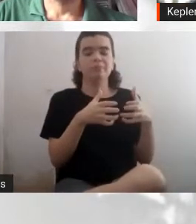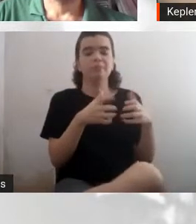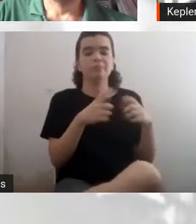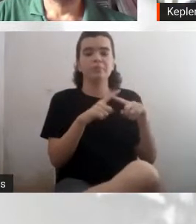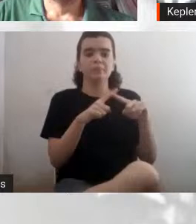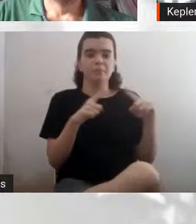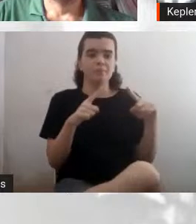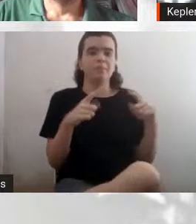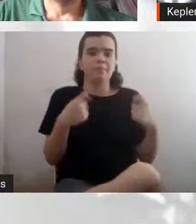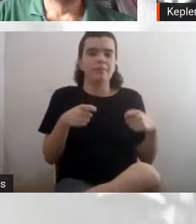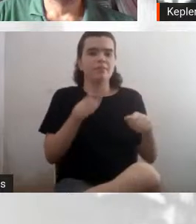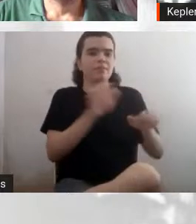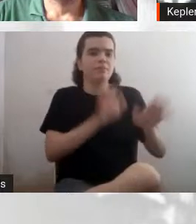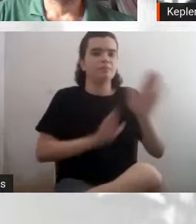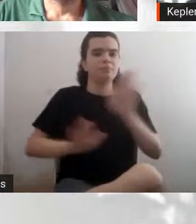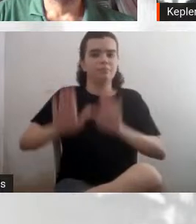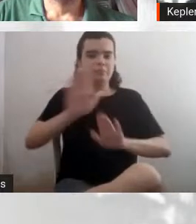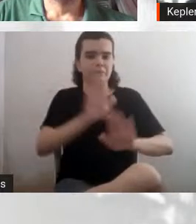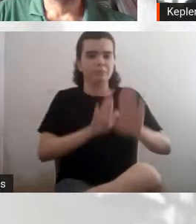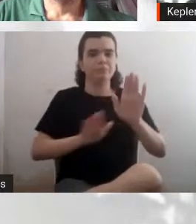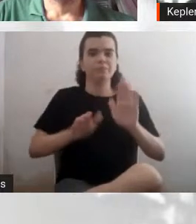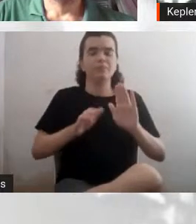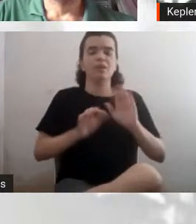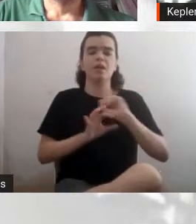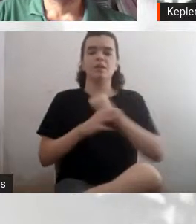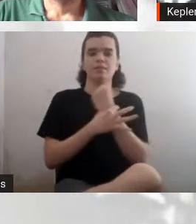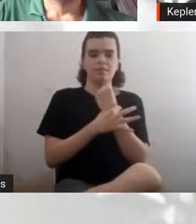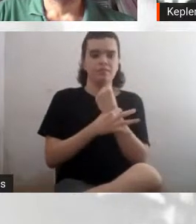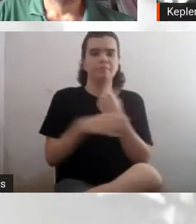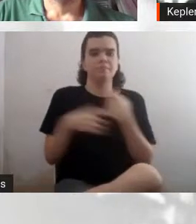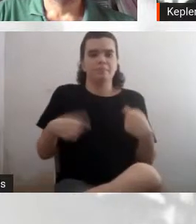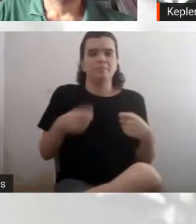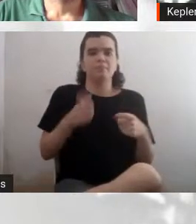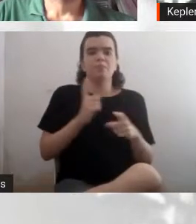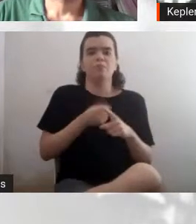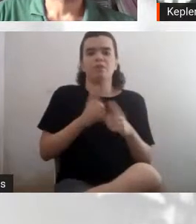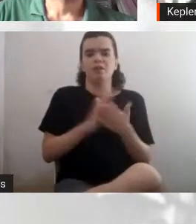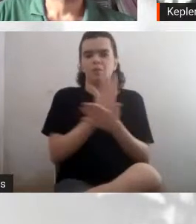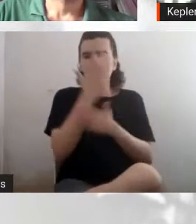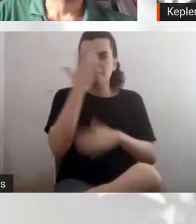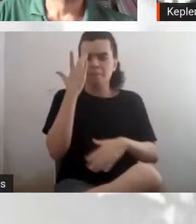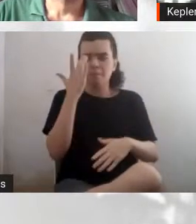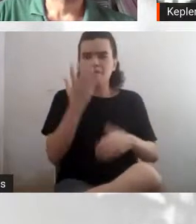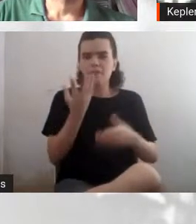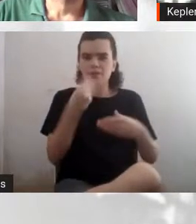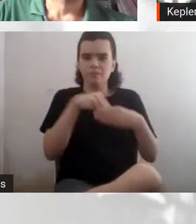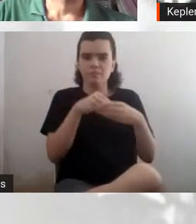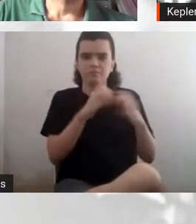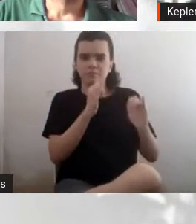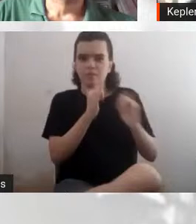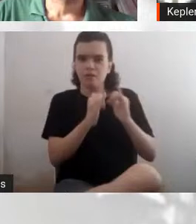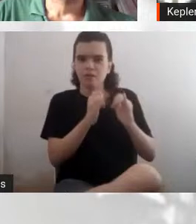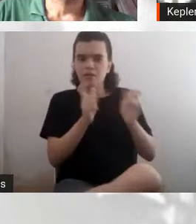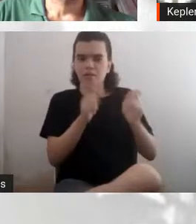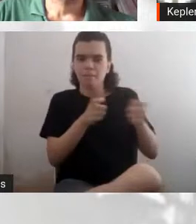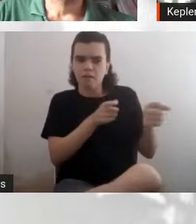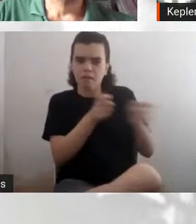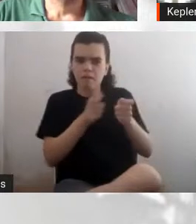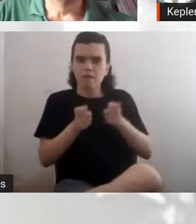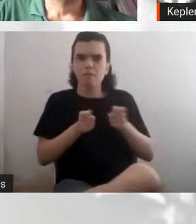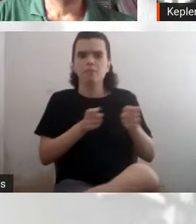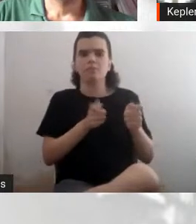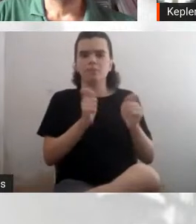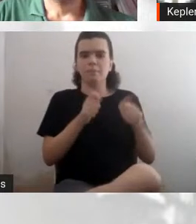tem todo um controle de segurança, mas é um, assim como a gente está assistindo ou falando essa